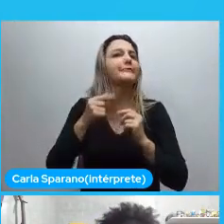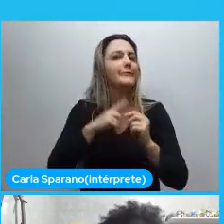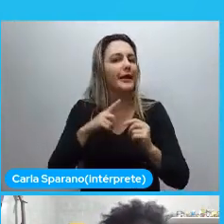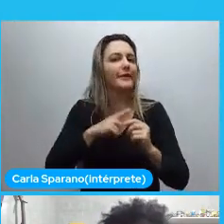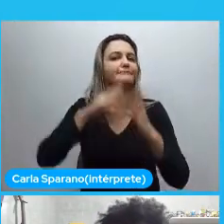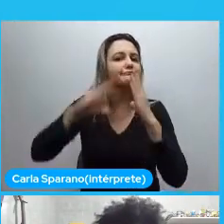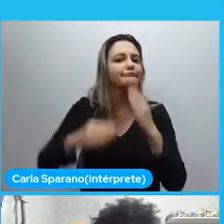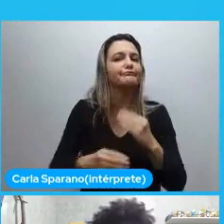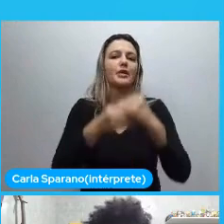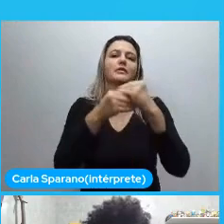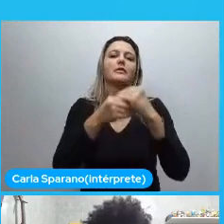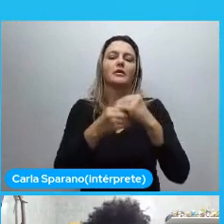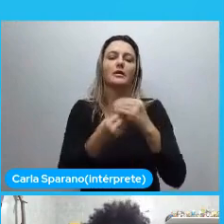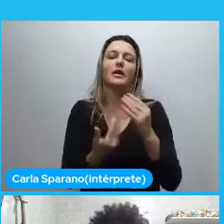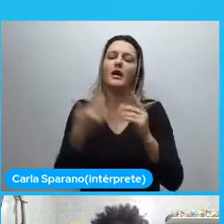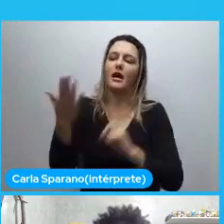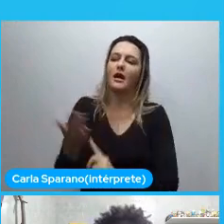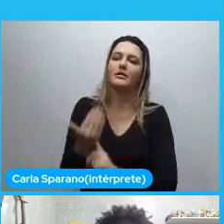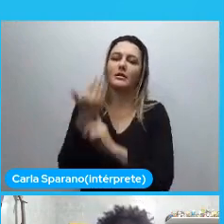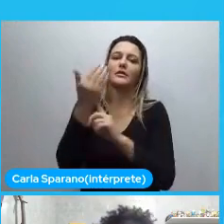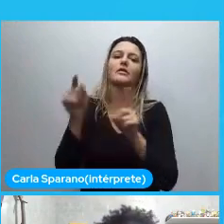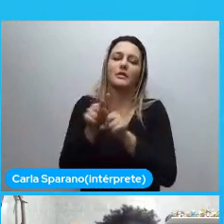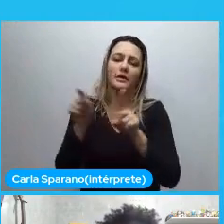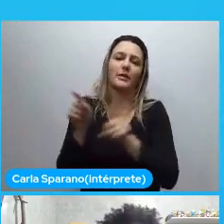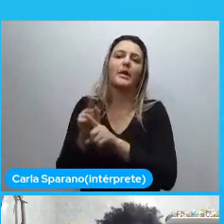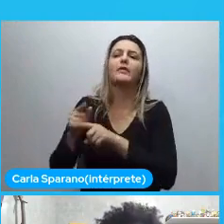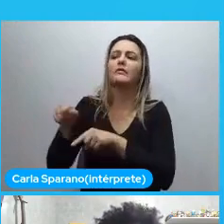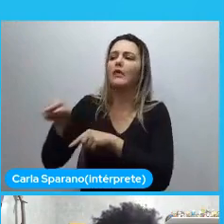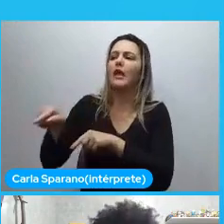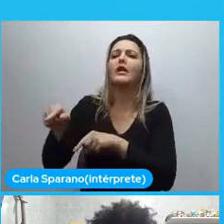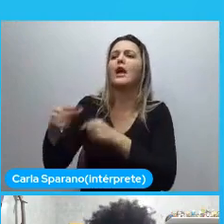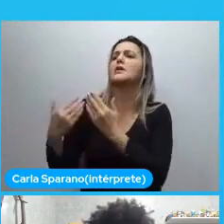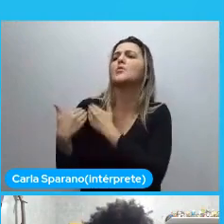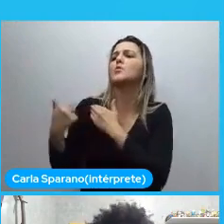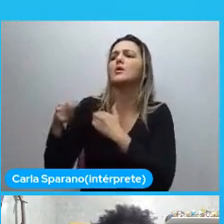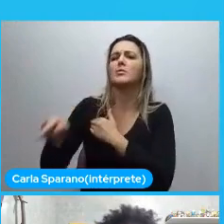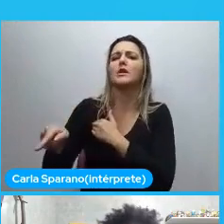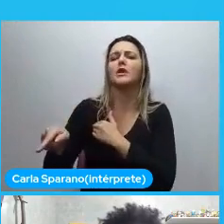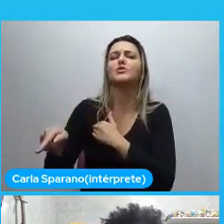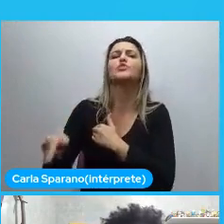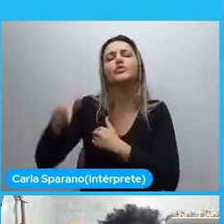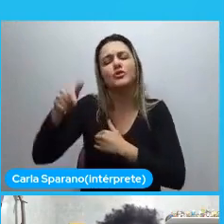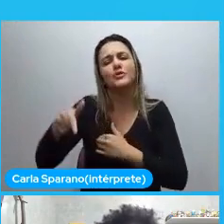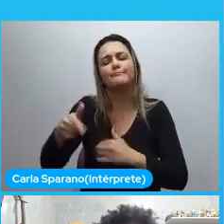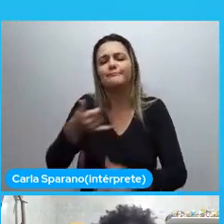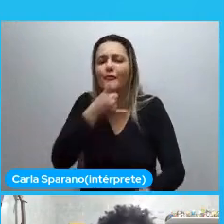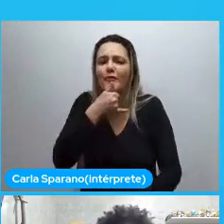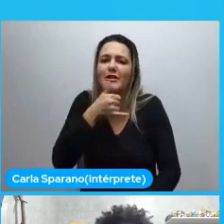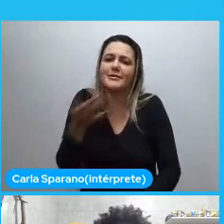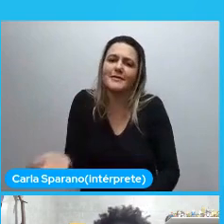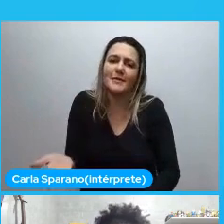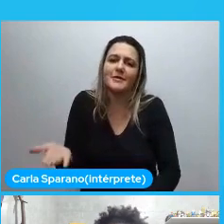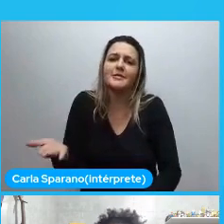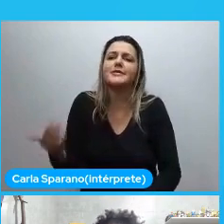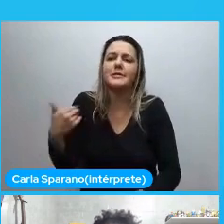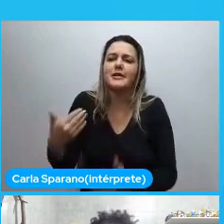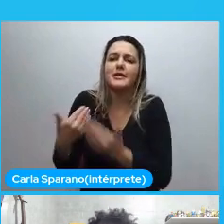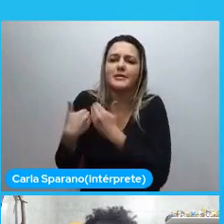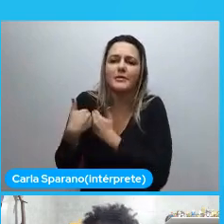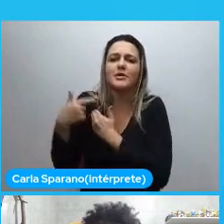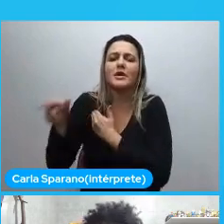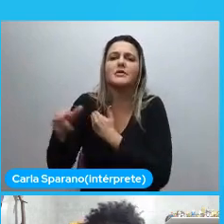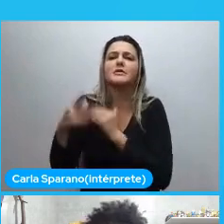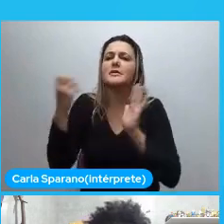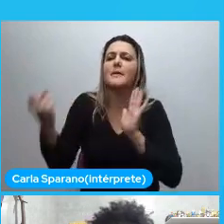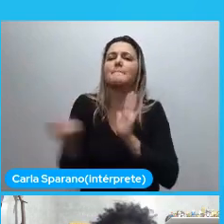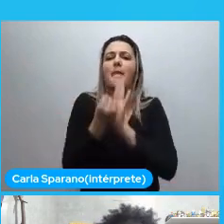Mas. A tecnologia. Ela também está nesse papel. De reforçar. Infelizmente. Ela está atuando. Nesse papel. De reforçar. Os estereótipos. Que tem